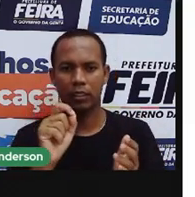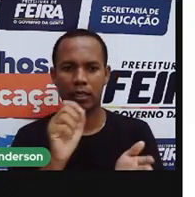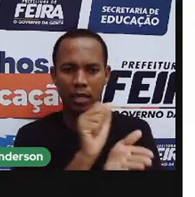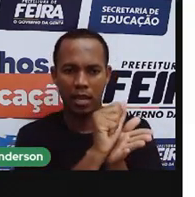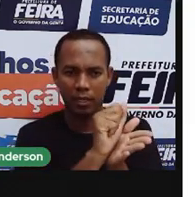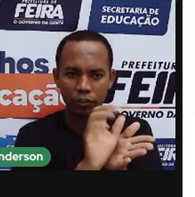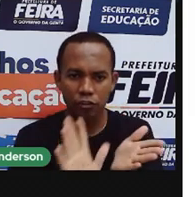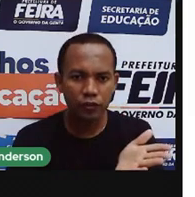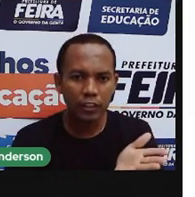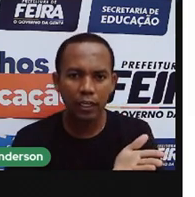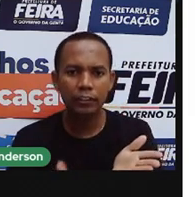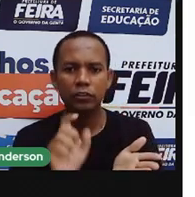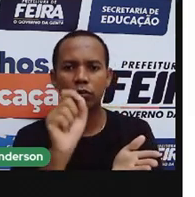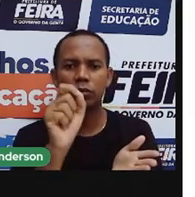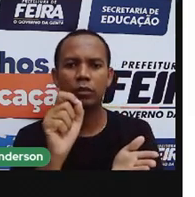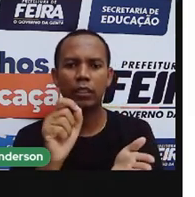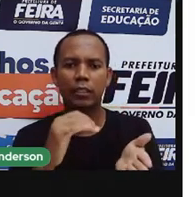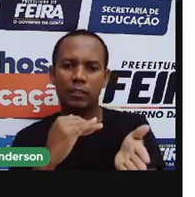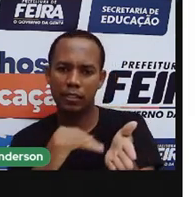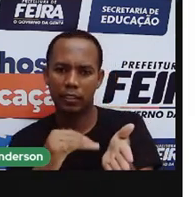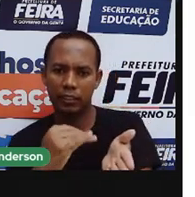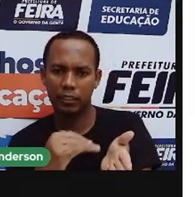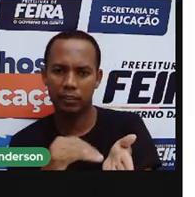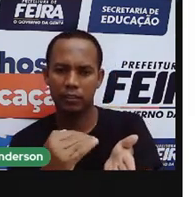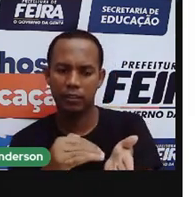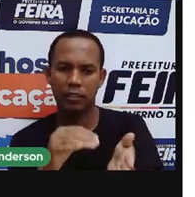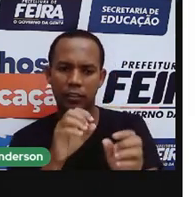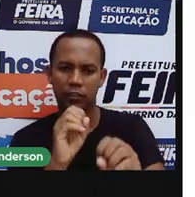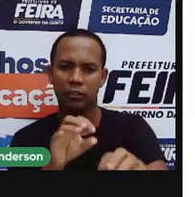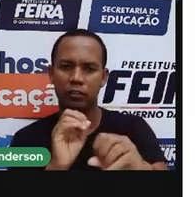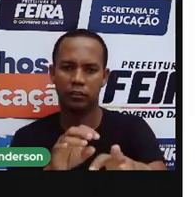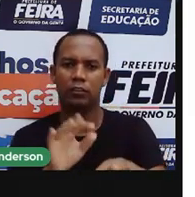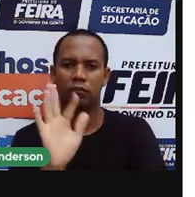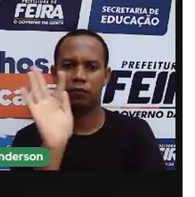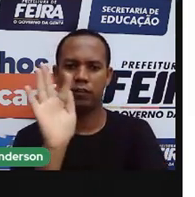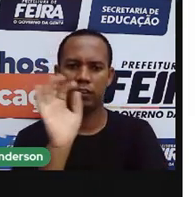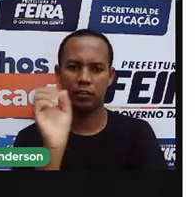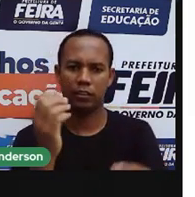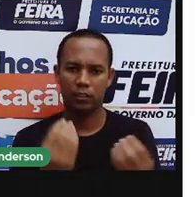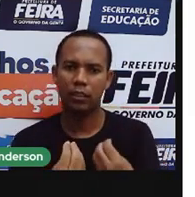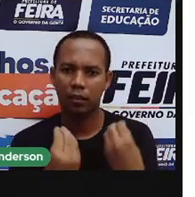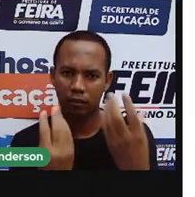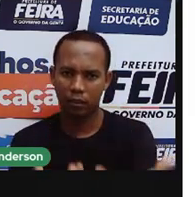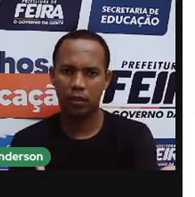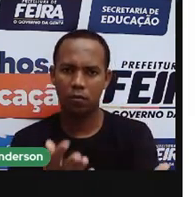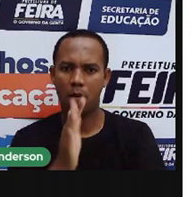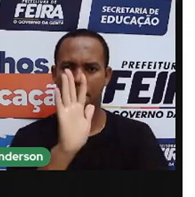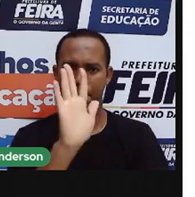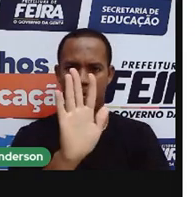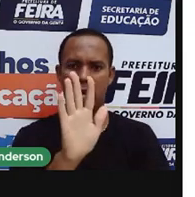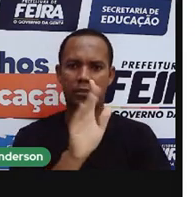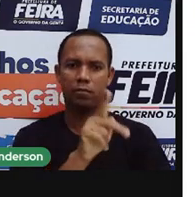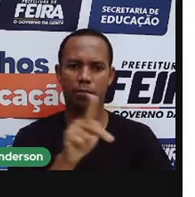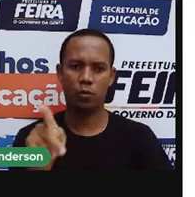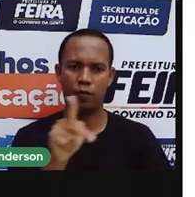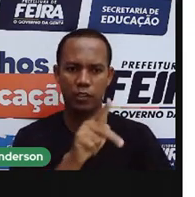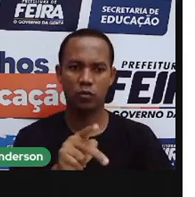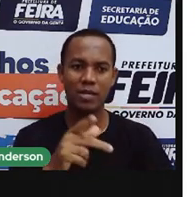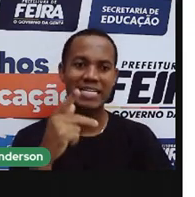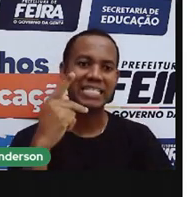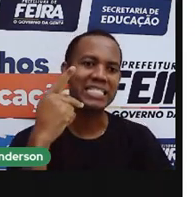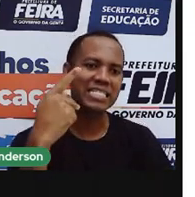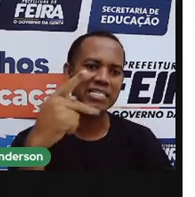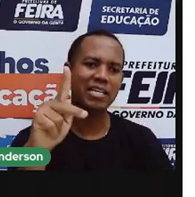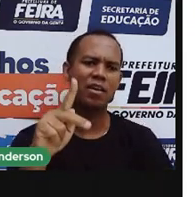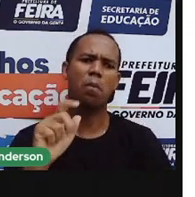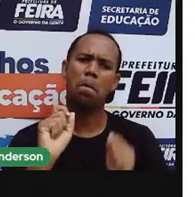é uma atividade orientada pela Secretaria de Educação de Ferreira de Santana, né? Mas que o professor de vocês tem